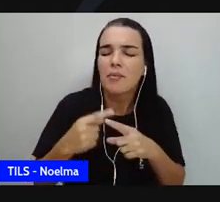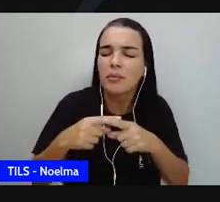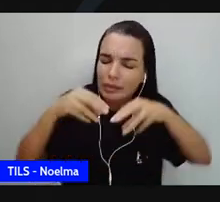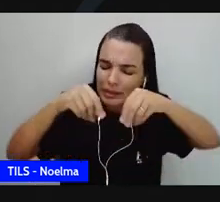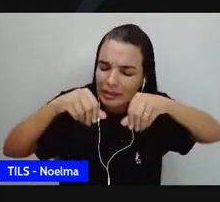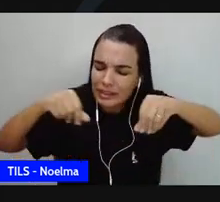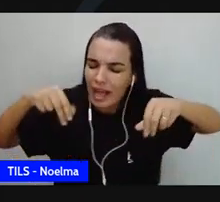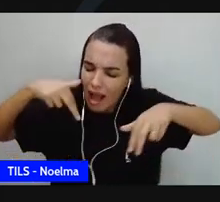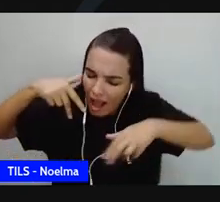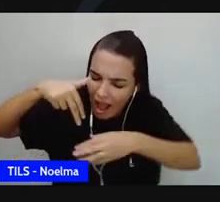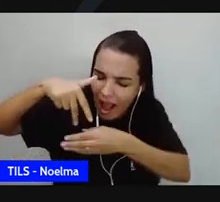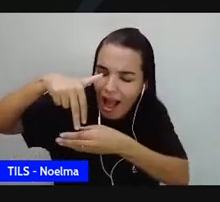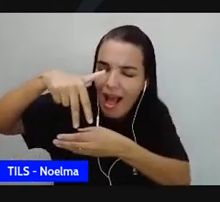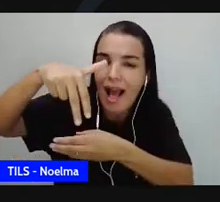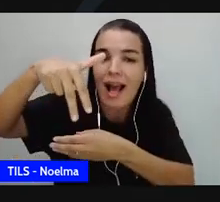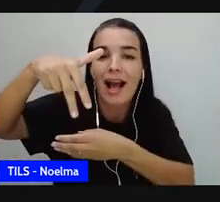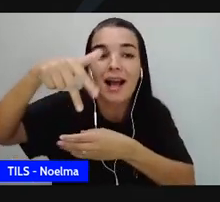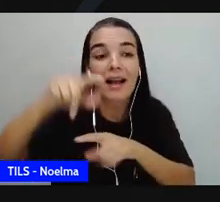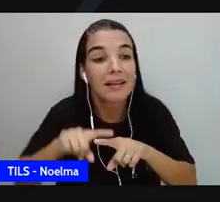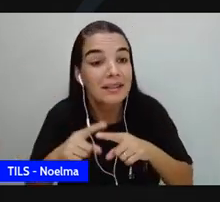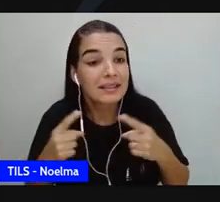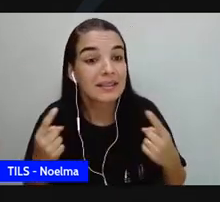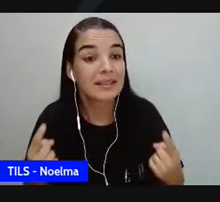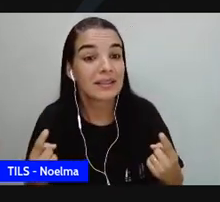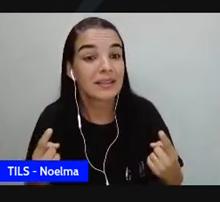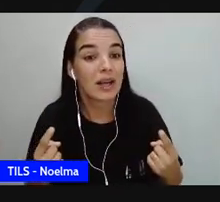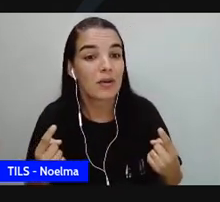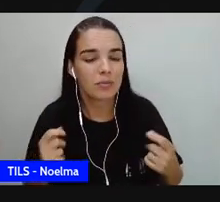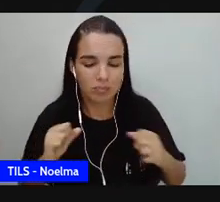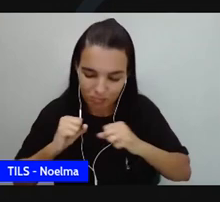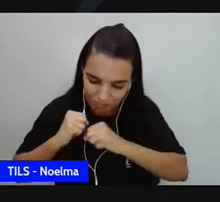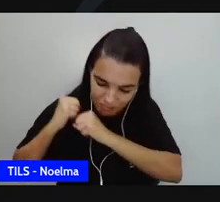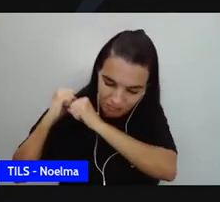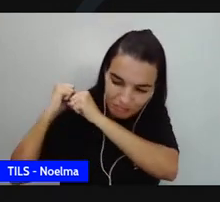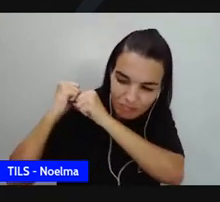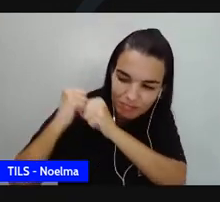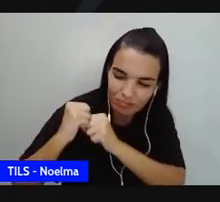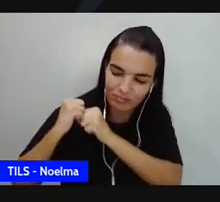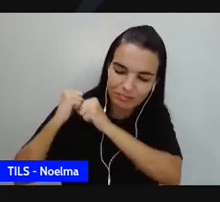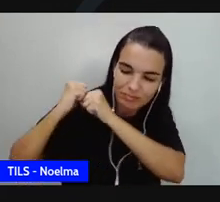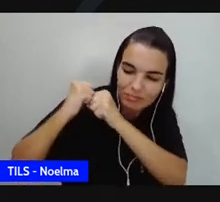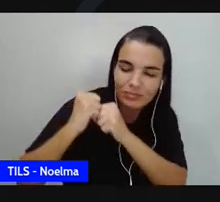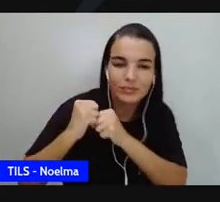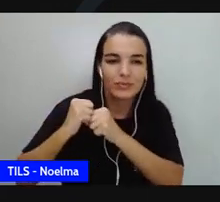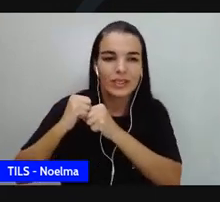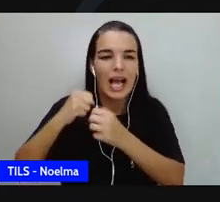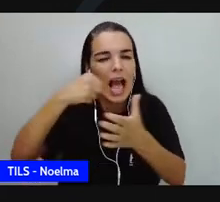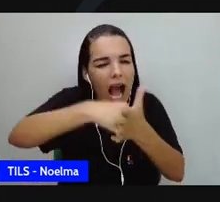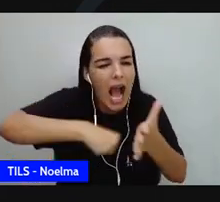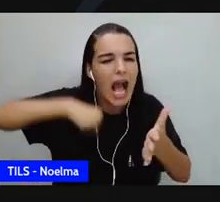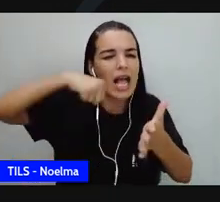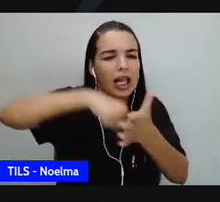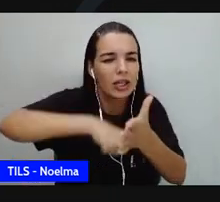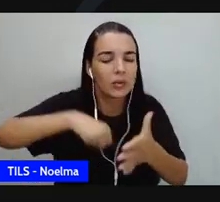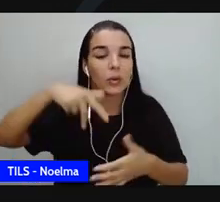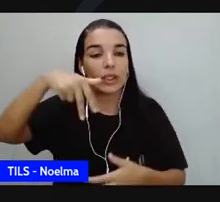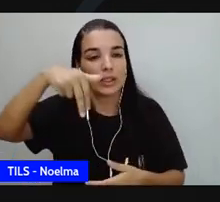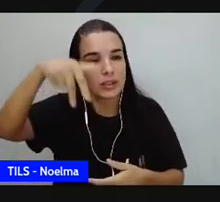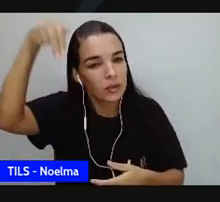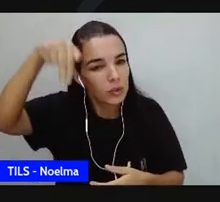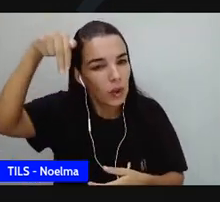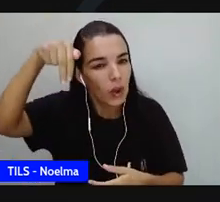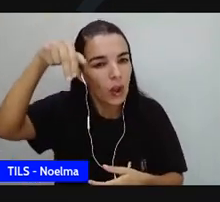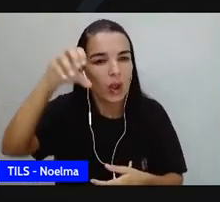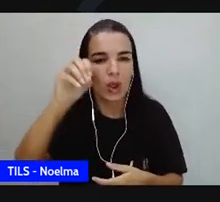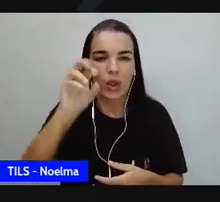vamos andar. E aí ele conta a saga do nordeste indo para São Paulo. Na verdade, de diversos pobres, de